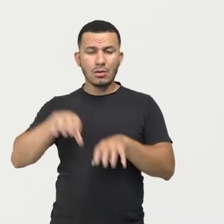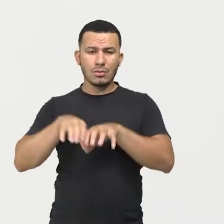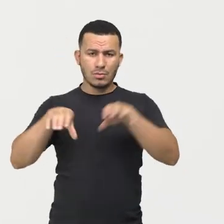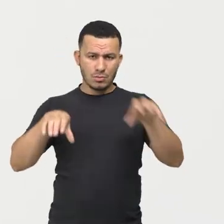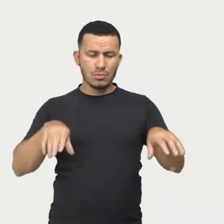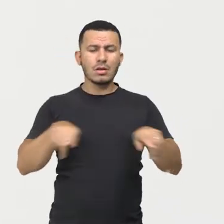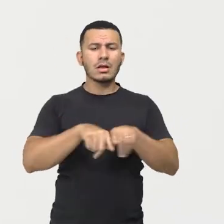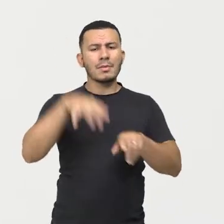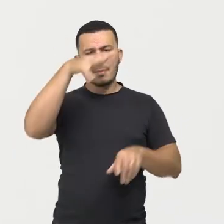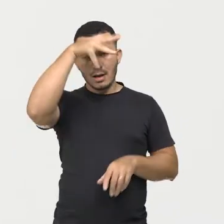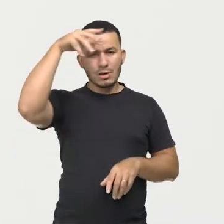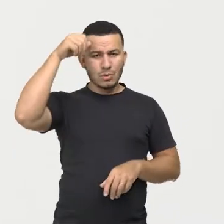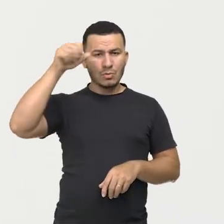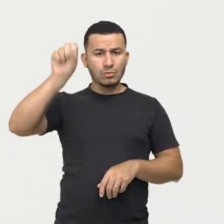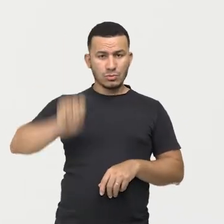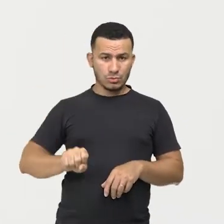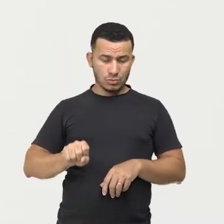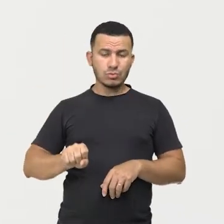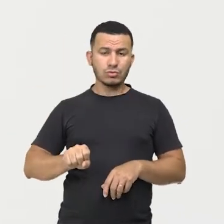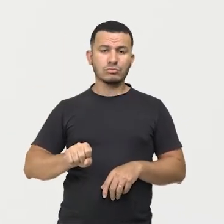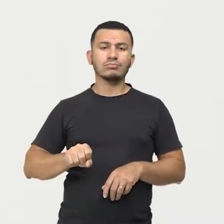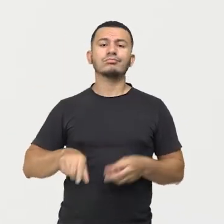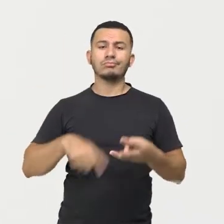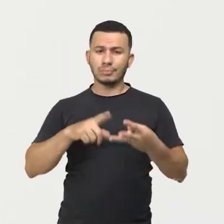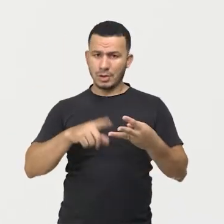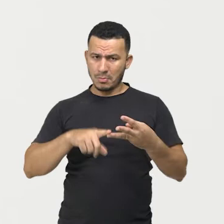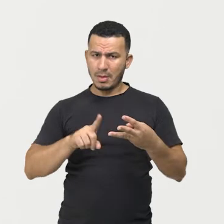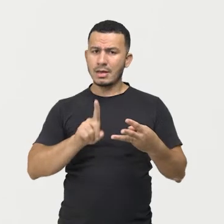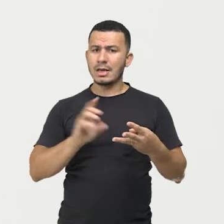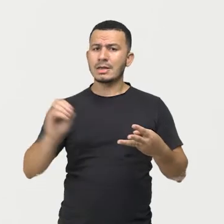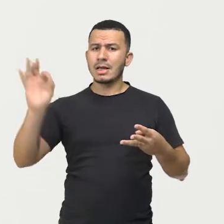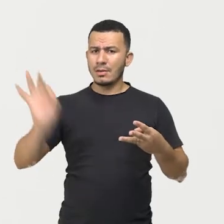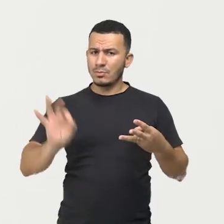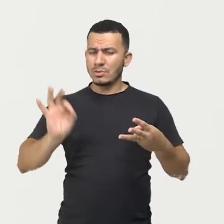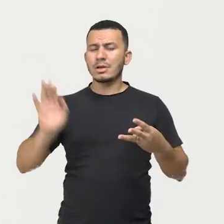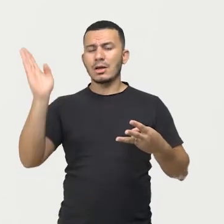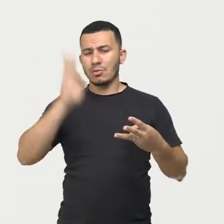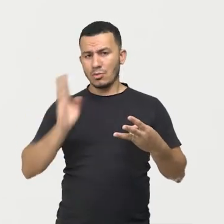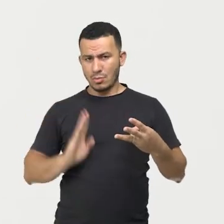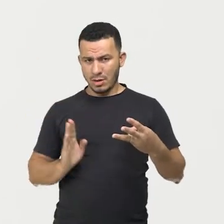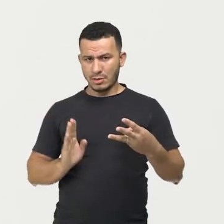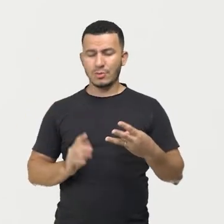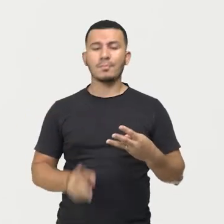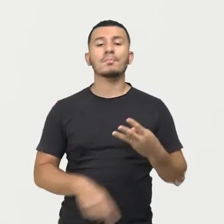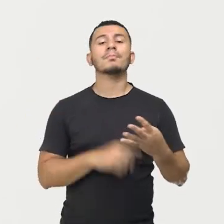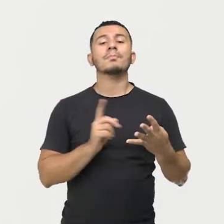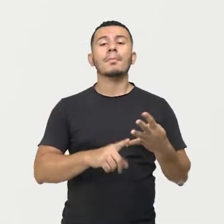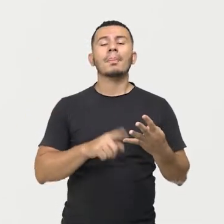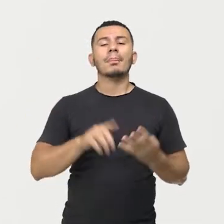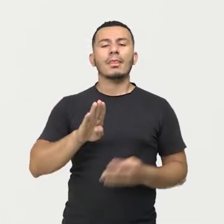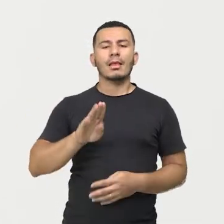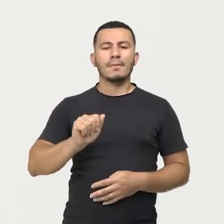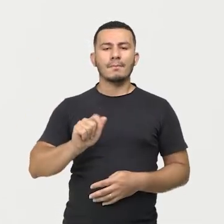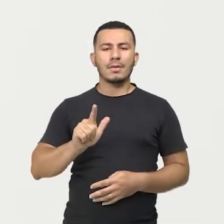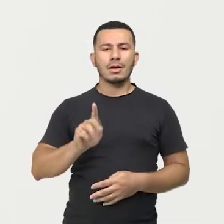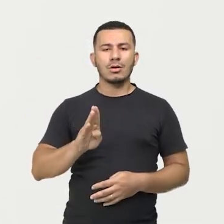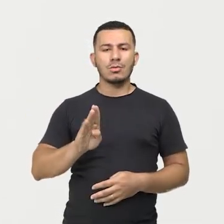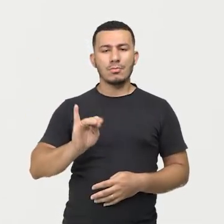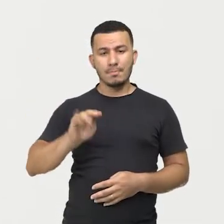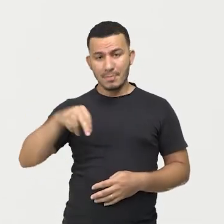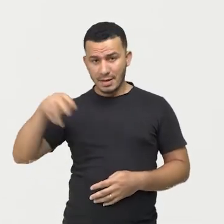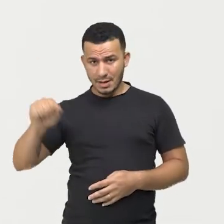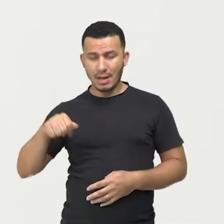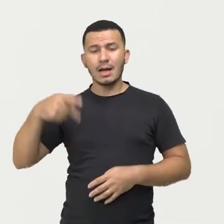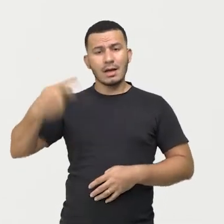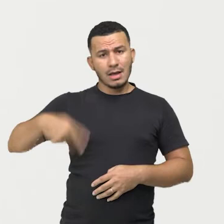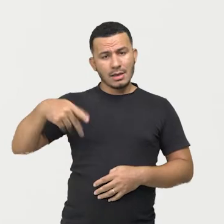Mato Grosso do Sul. Vai ser uma também 100%, e a gente começa falando da usina de Balbina. A usina de Balbina é localizada